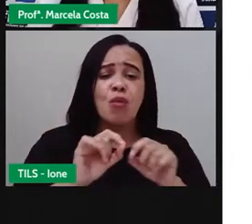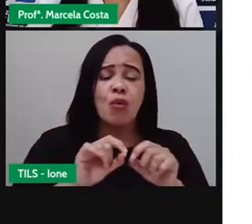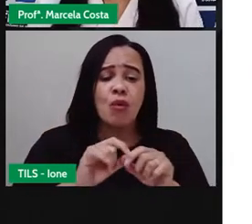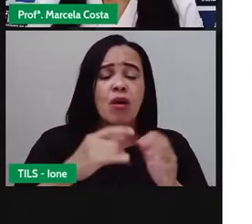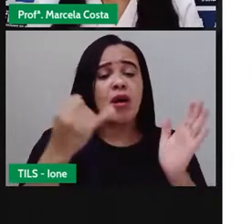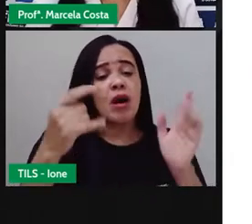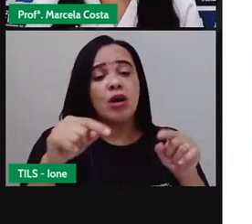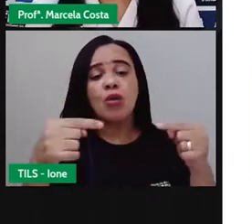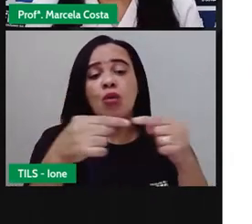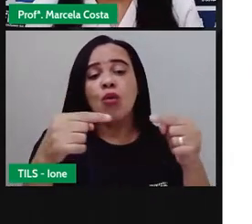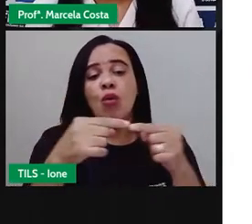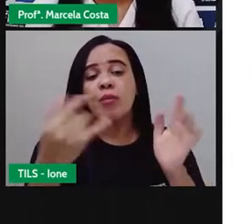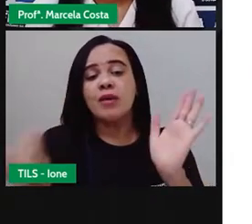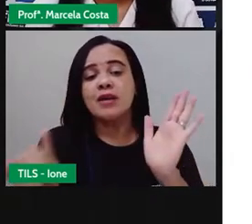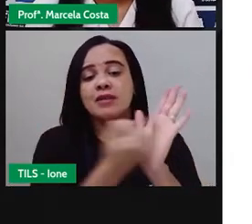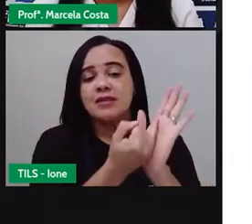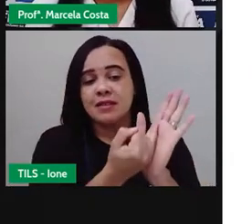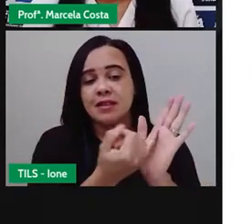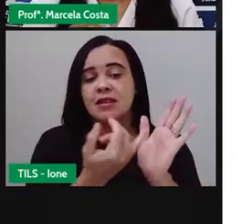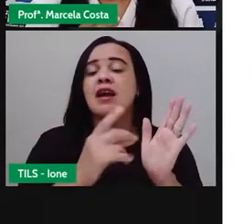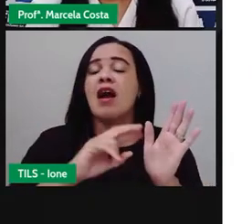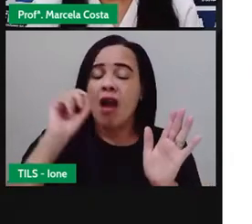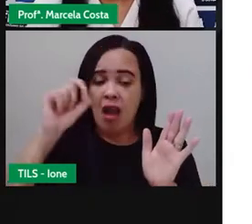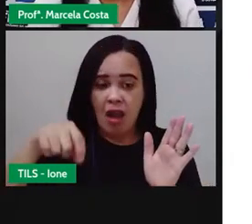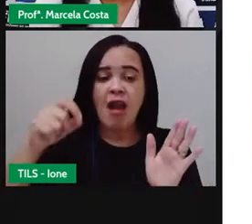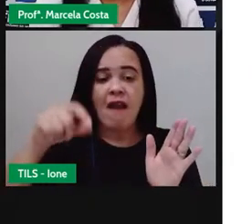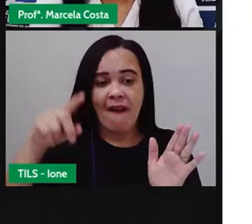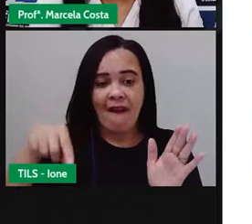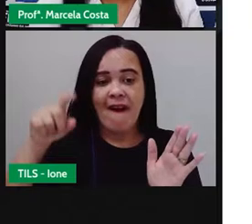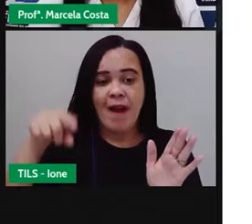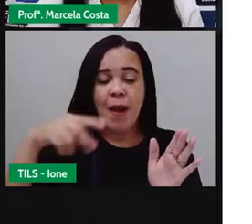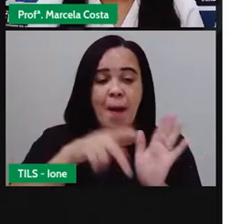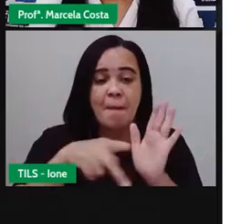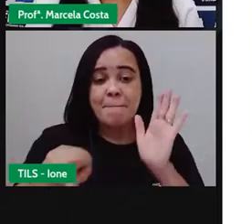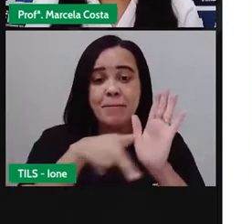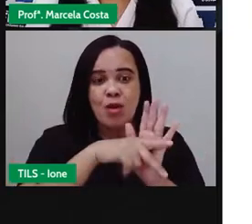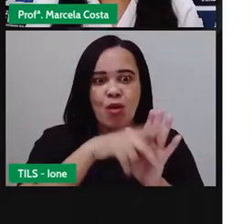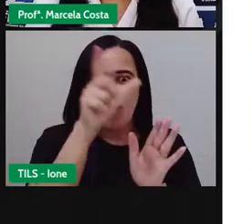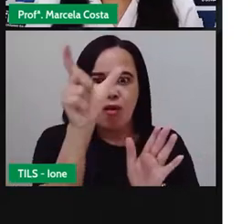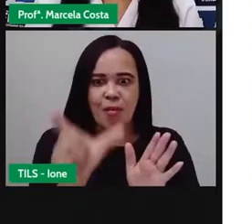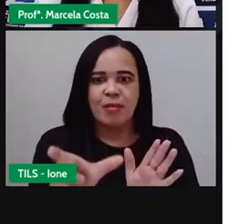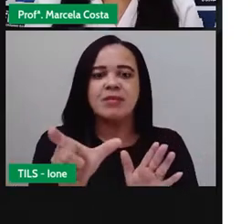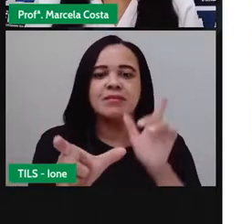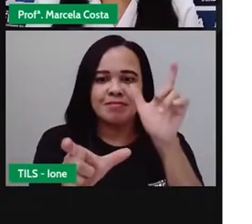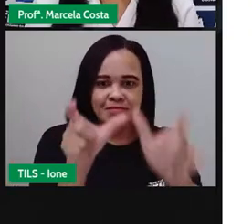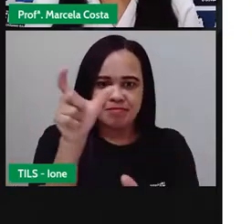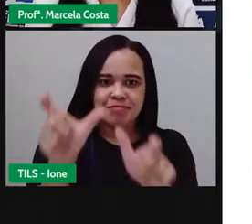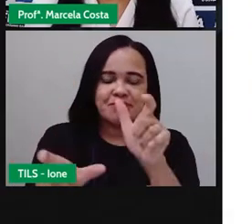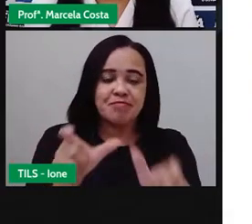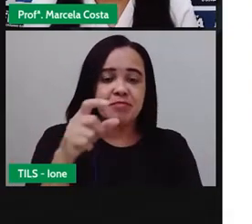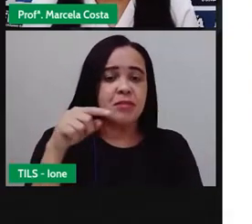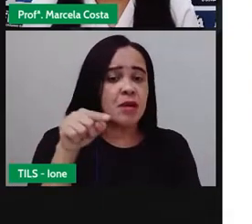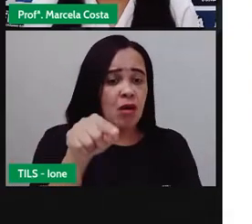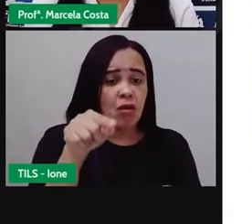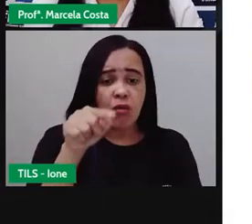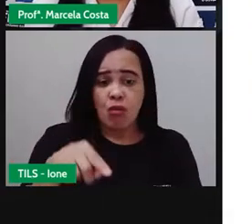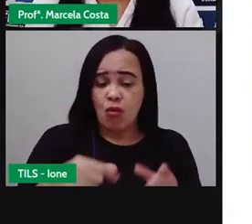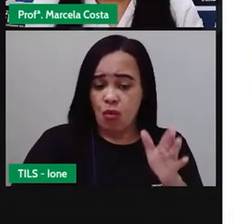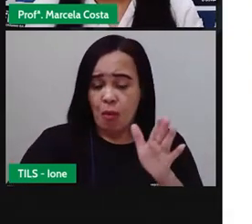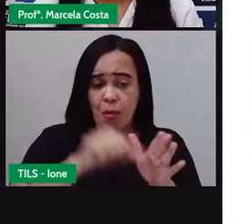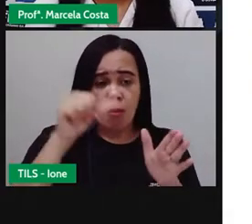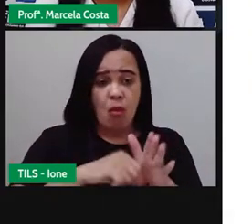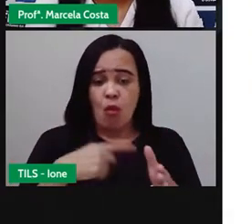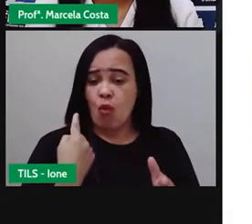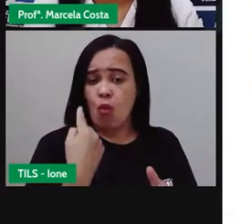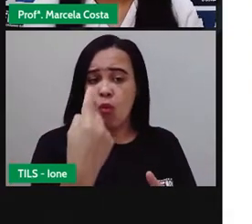identidade, identifica você, te tornando diferente das outras crianças, te tornando uma pessoa